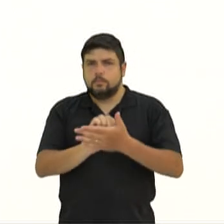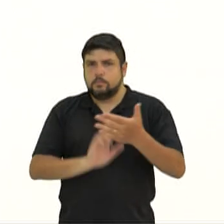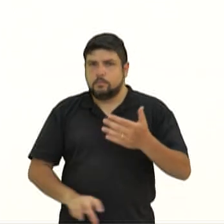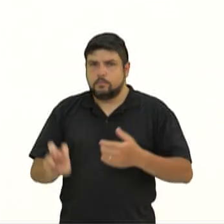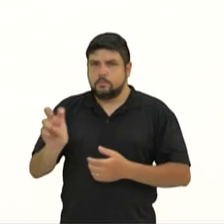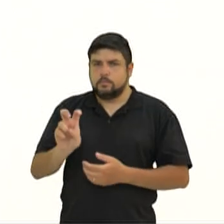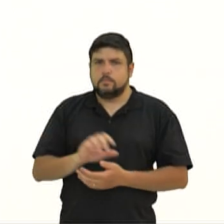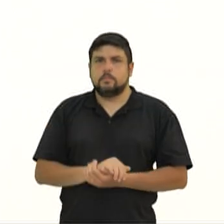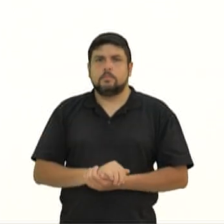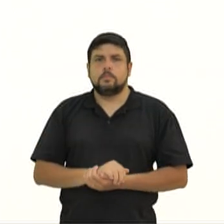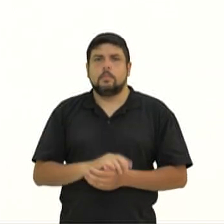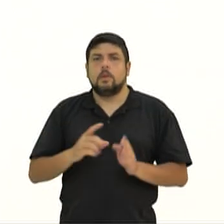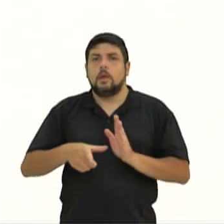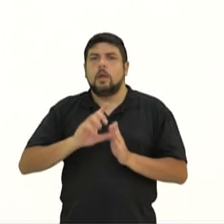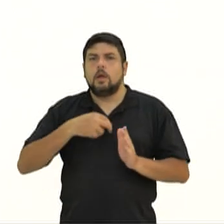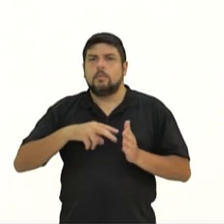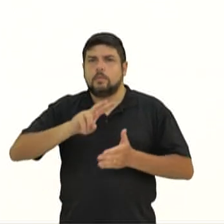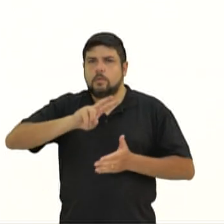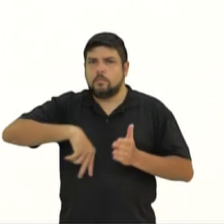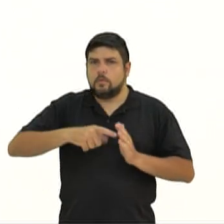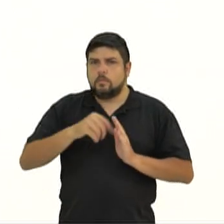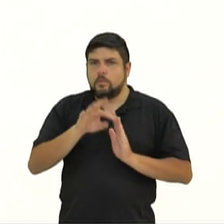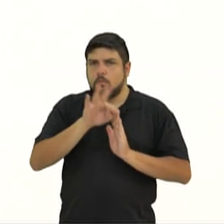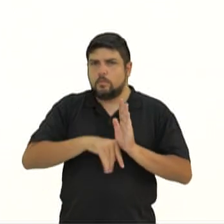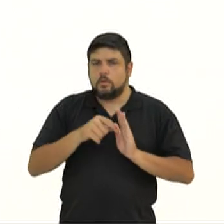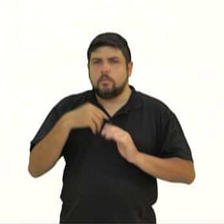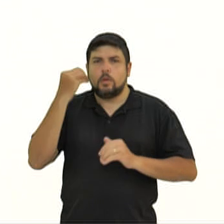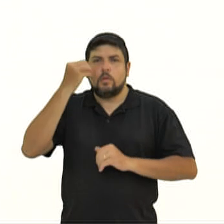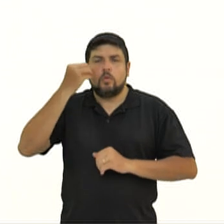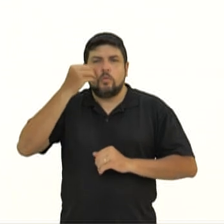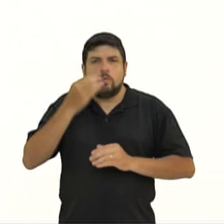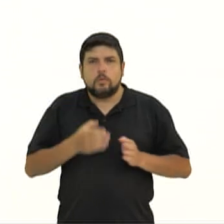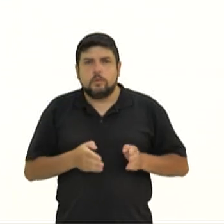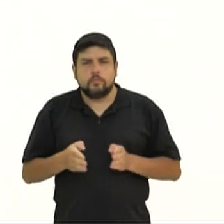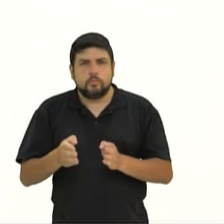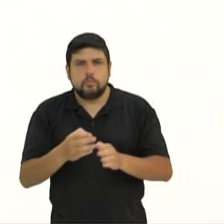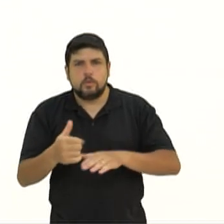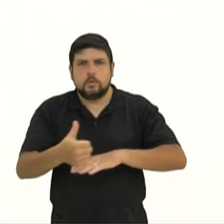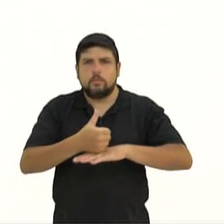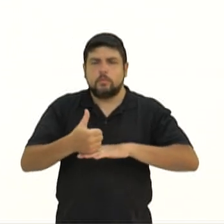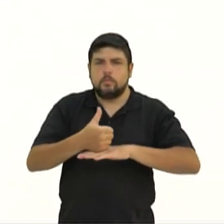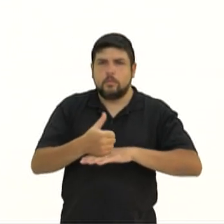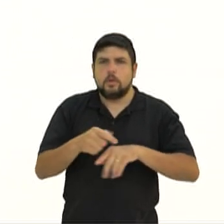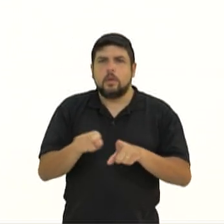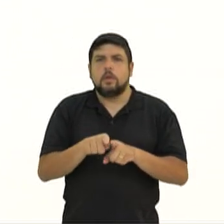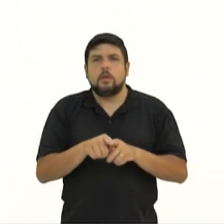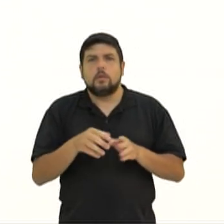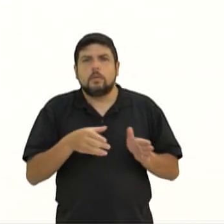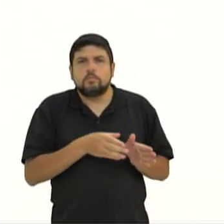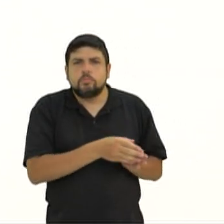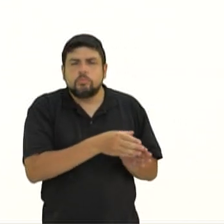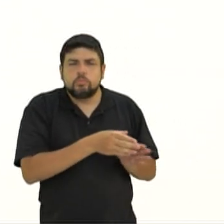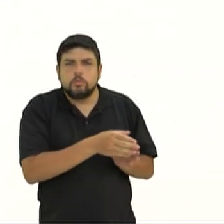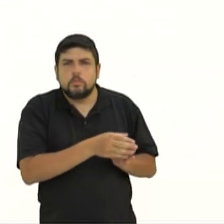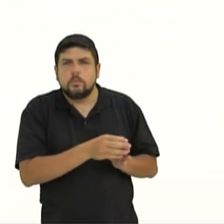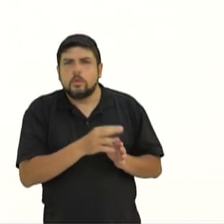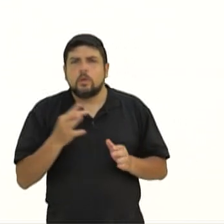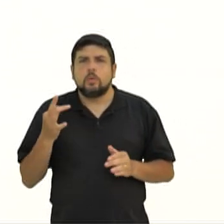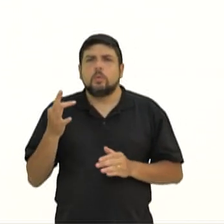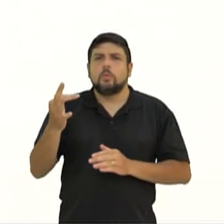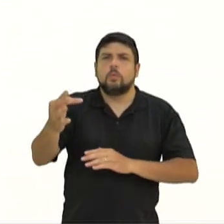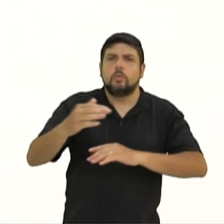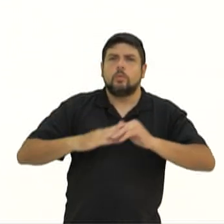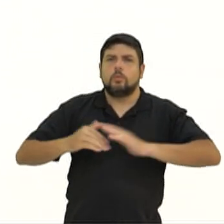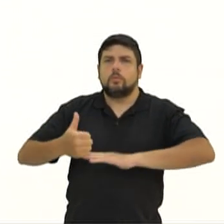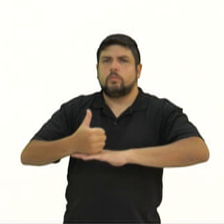Então, aquele trechinho que nós acabamos de ler, os testes de carreira, assim como o coach vocacional, podem orientar quem tem dúvidas, trabalhando a parte técnica e